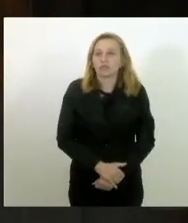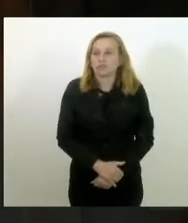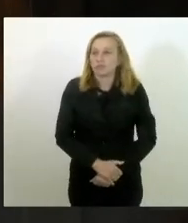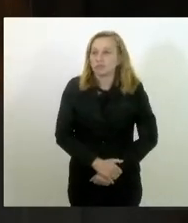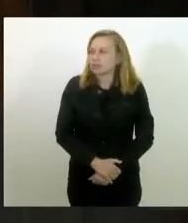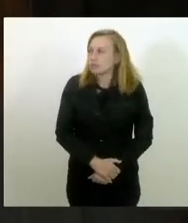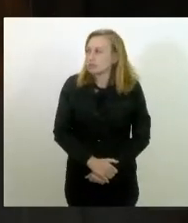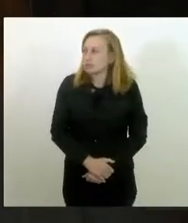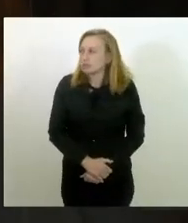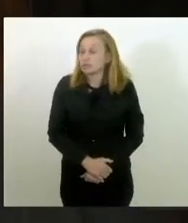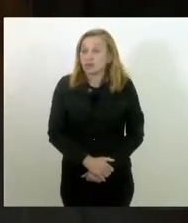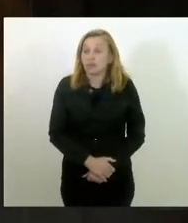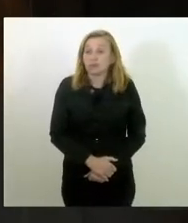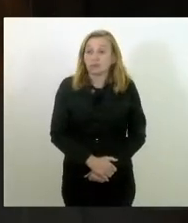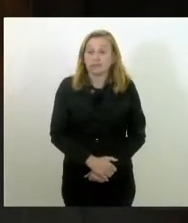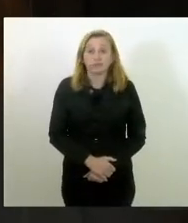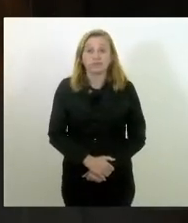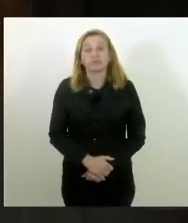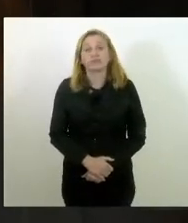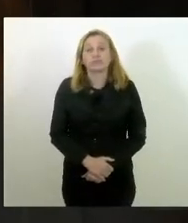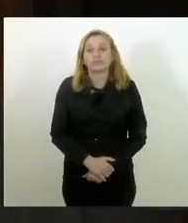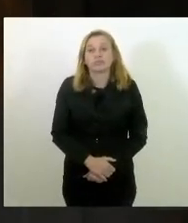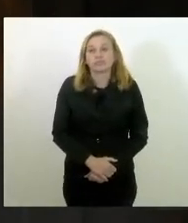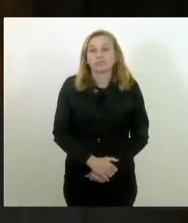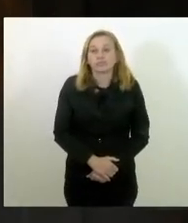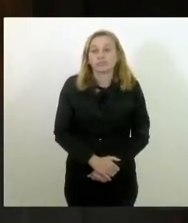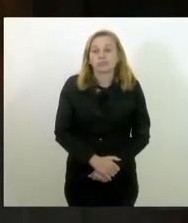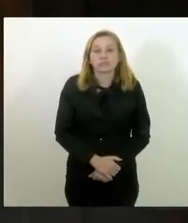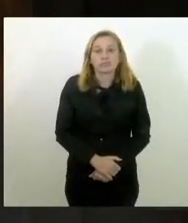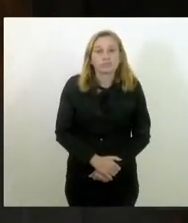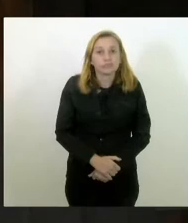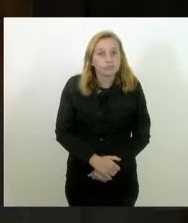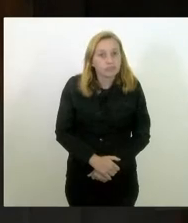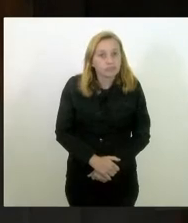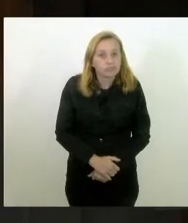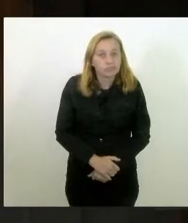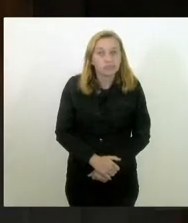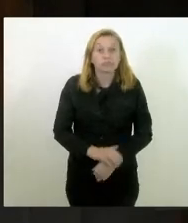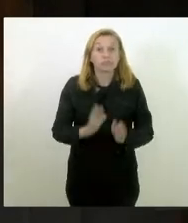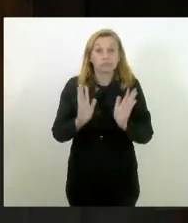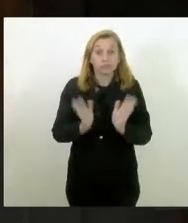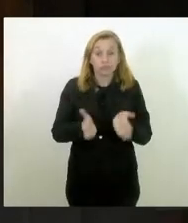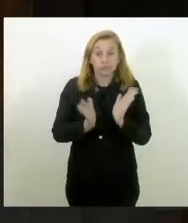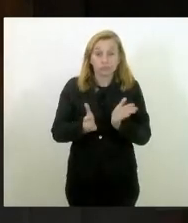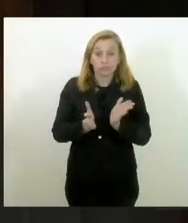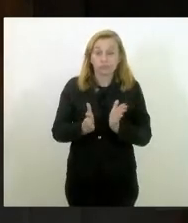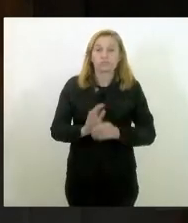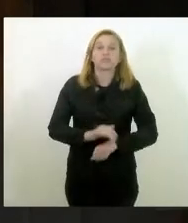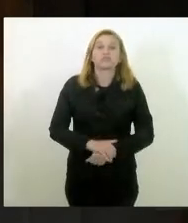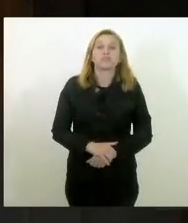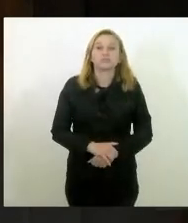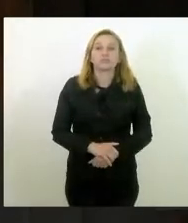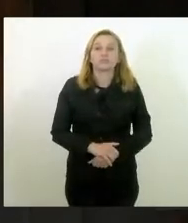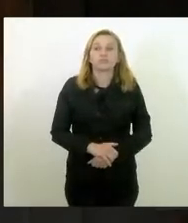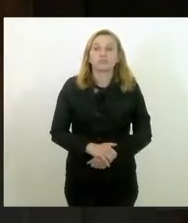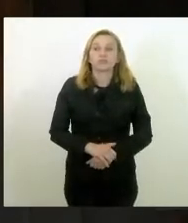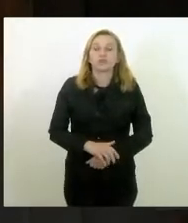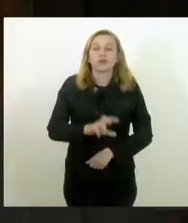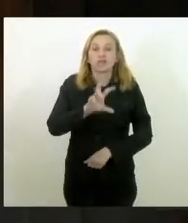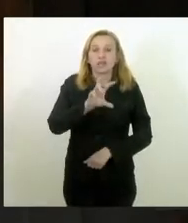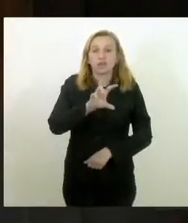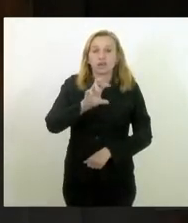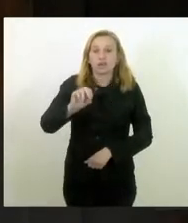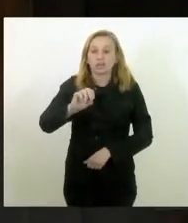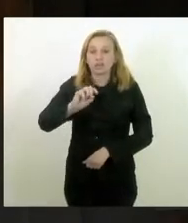pelo déficit habitacional que tem o Estado do Rio de Janeiro, que hoje gira em torno de 500 mil unidades